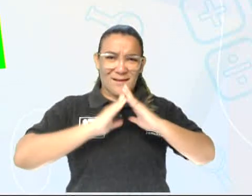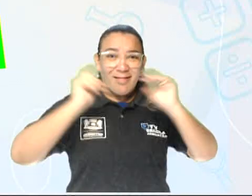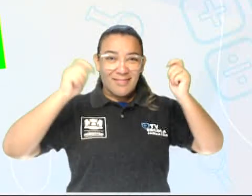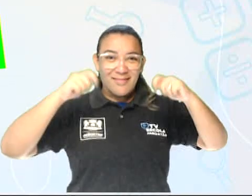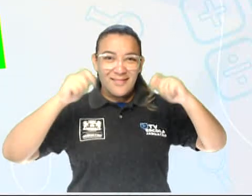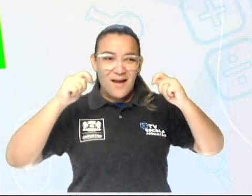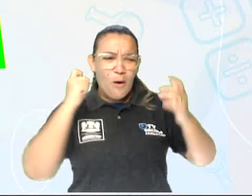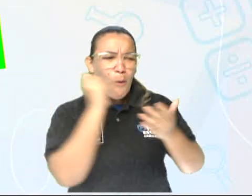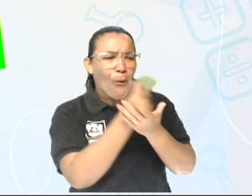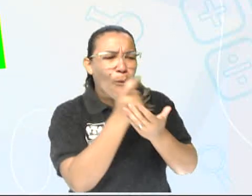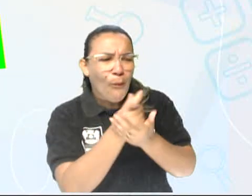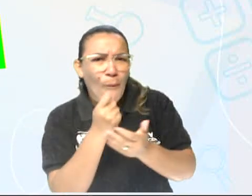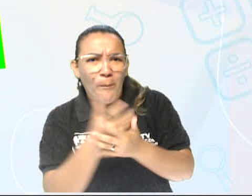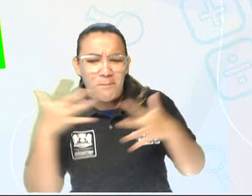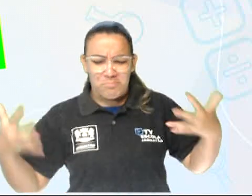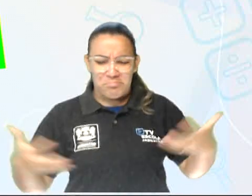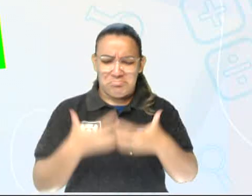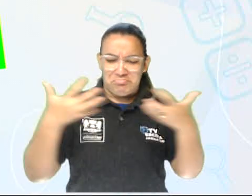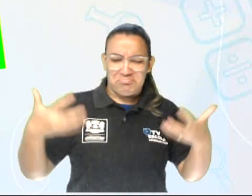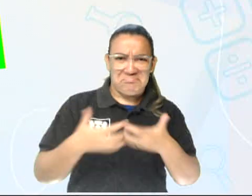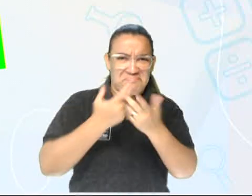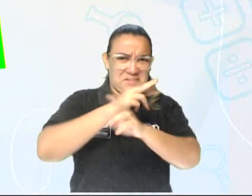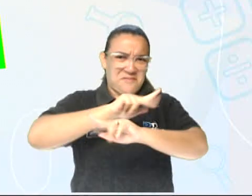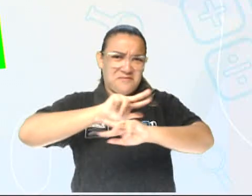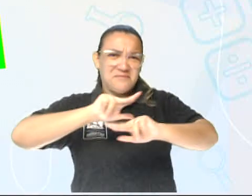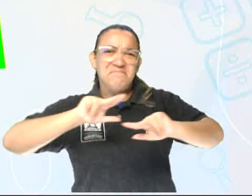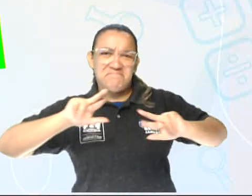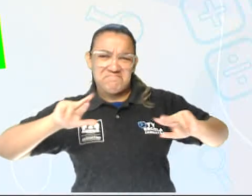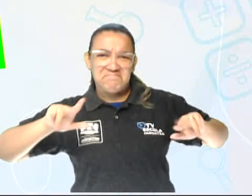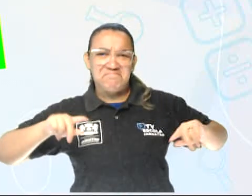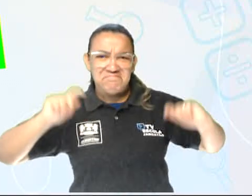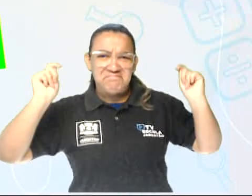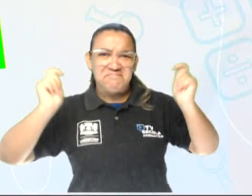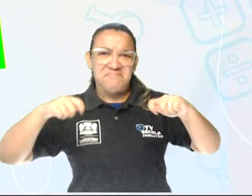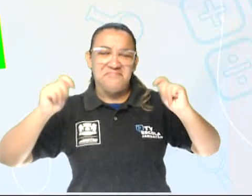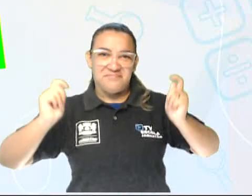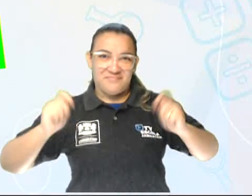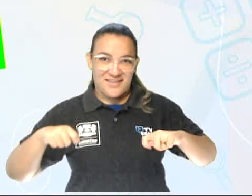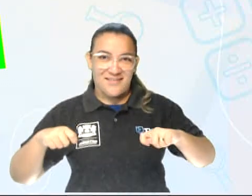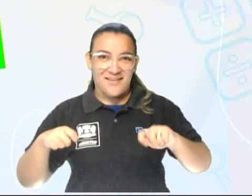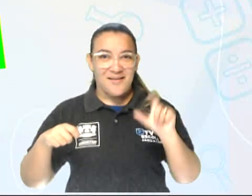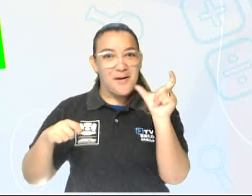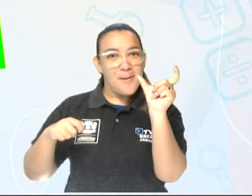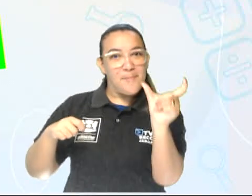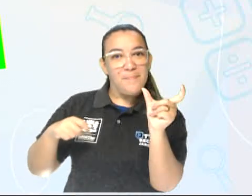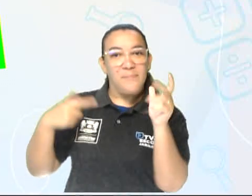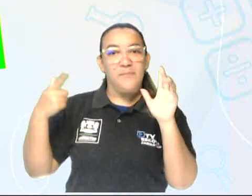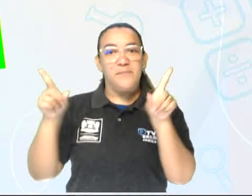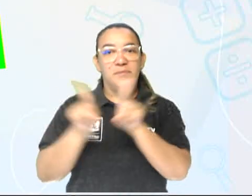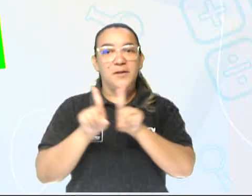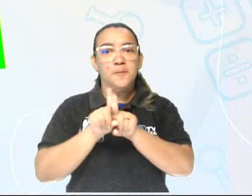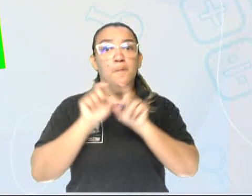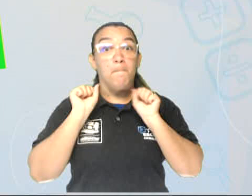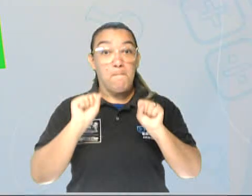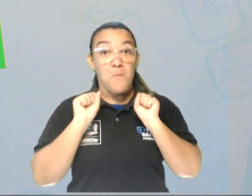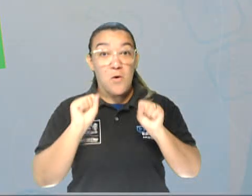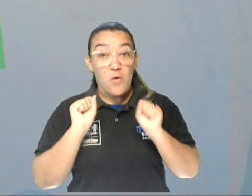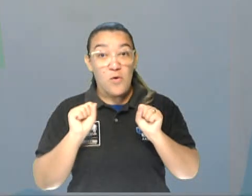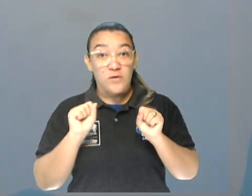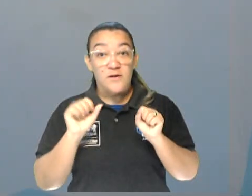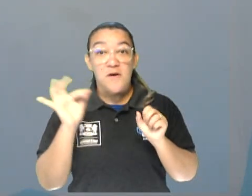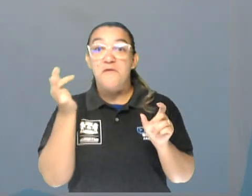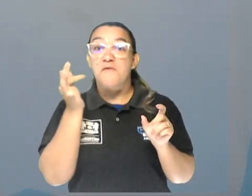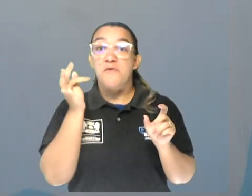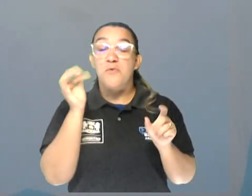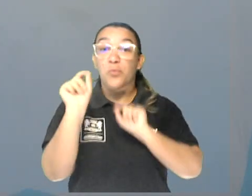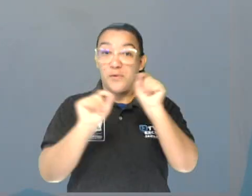comprar legumes, verduras, né? E essa palavra também pode ser vista como Fruit